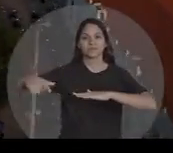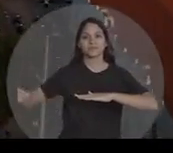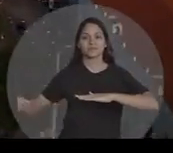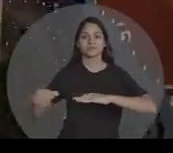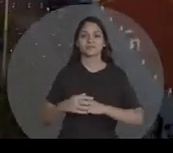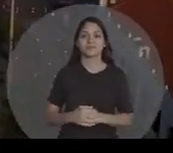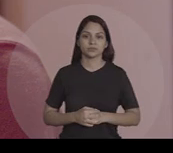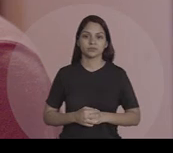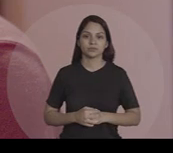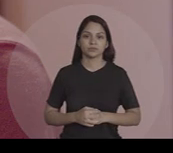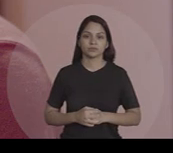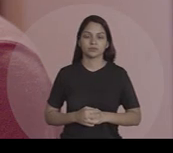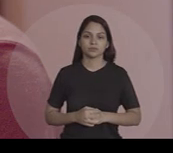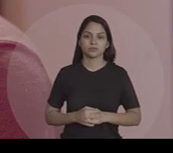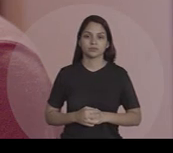Rio São Francisco